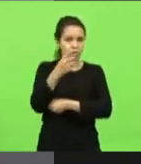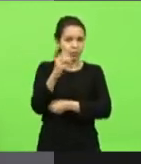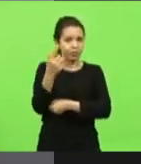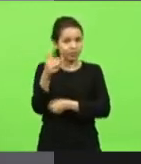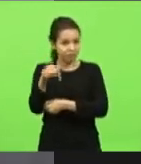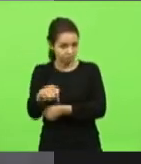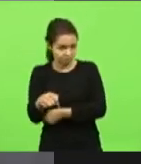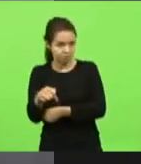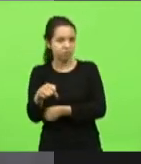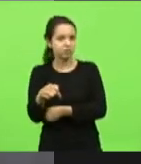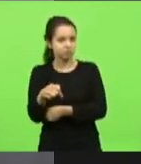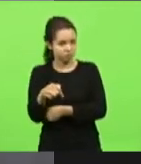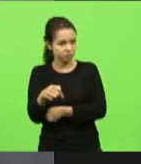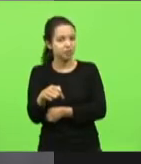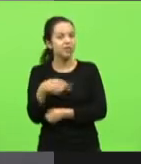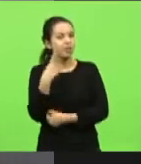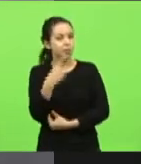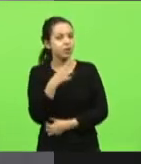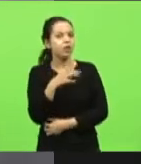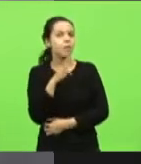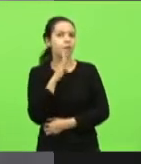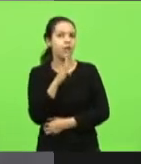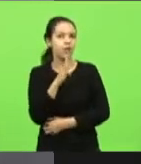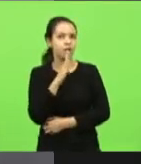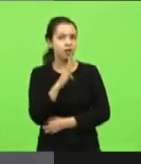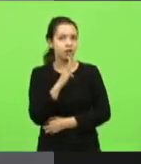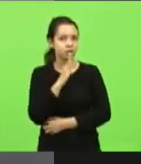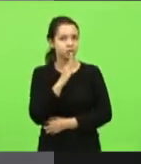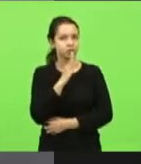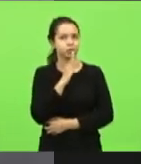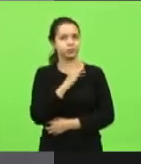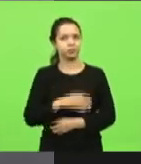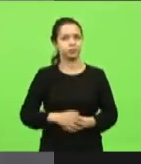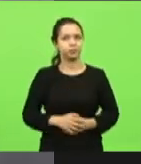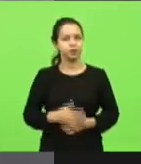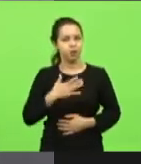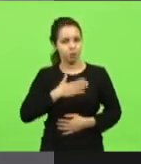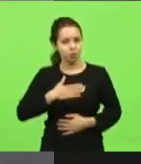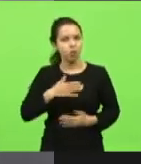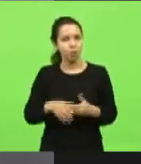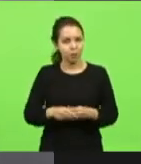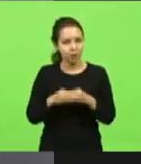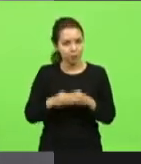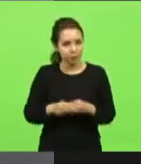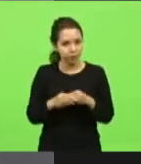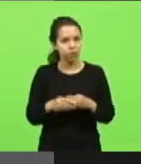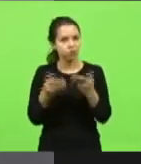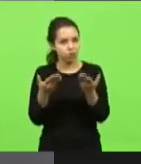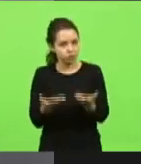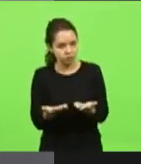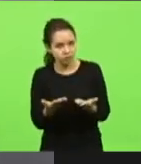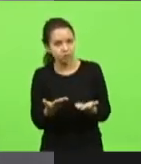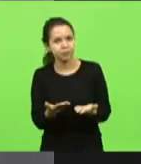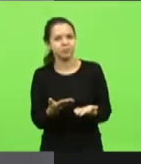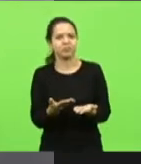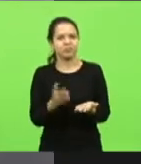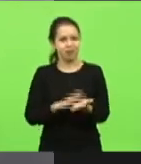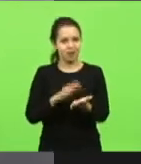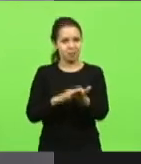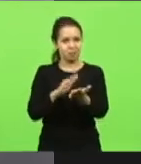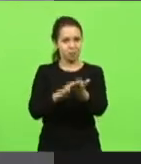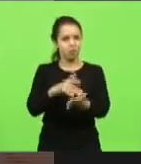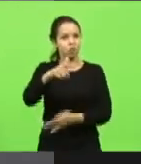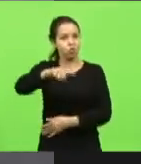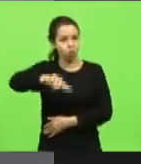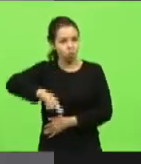deputado Nilson Belanda com muita alegria eu lhe cumprimento e lhe dou os parabéns mais uma